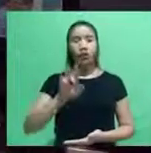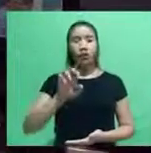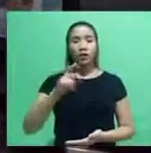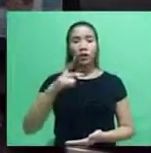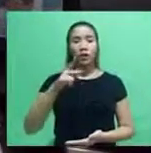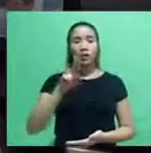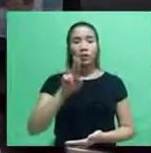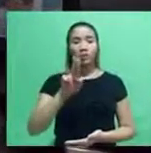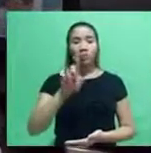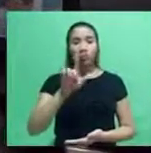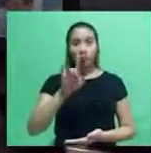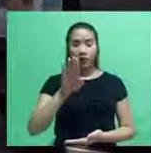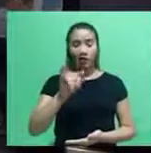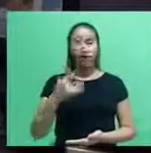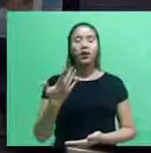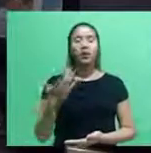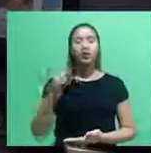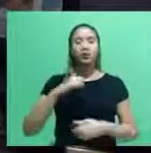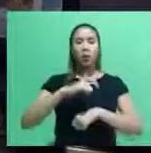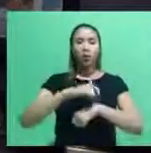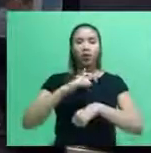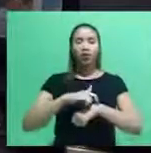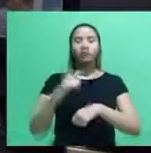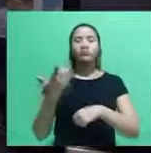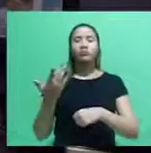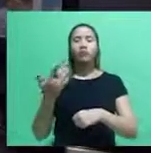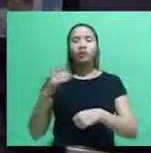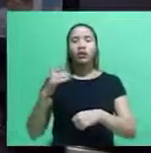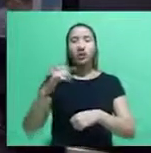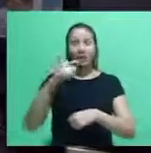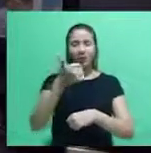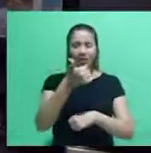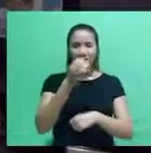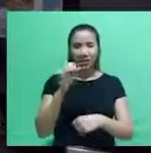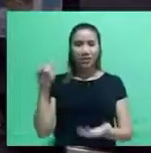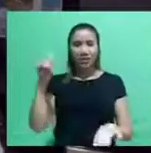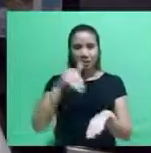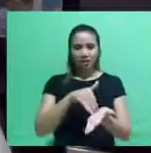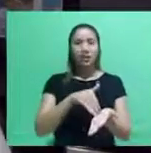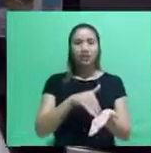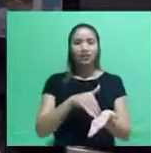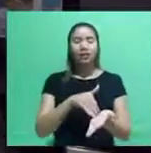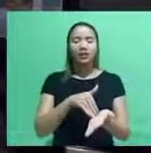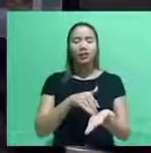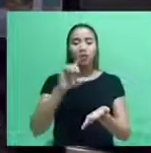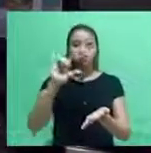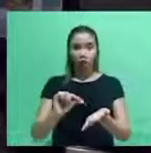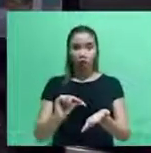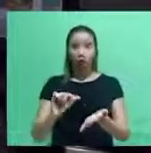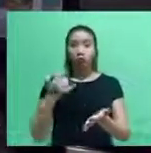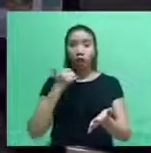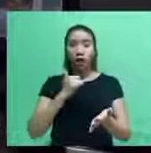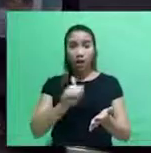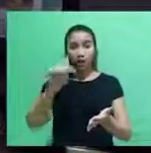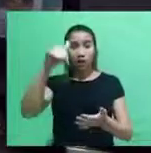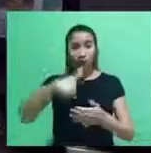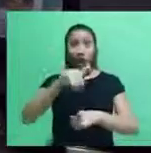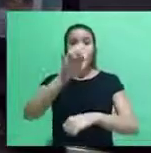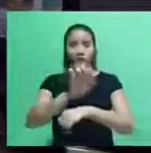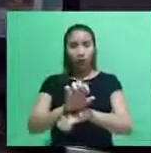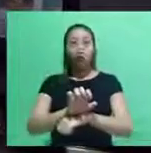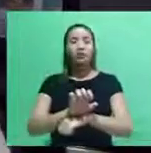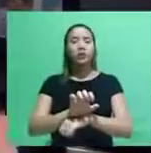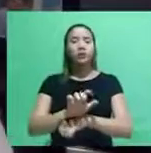há pouco, da medida provisória 1010, aquela que trata da redução da energia no nosso Estado,